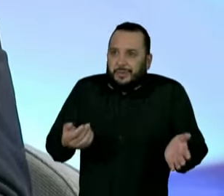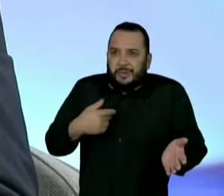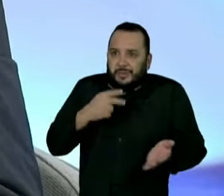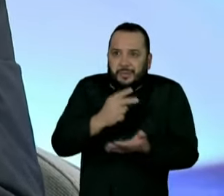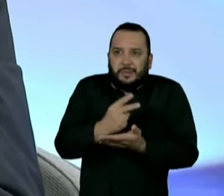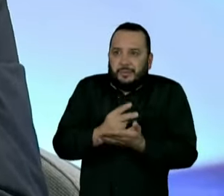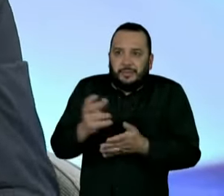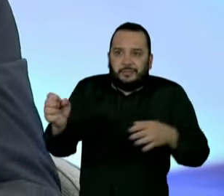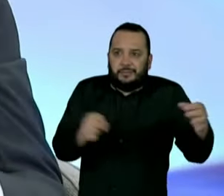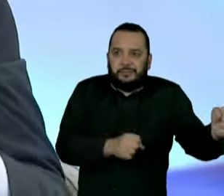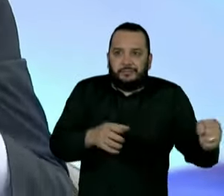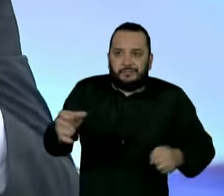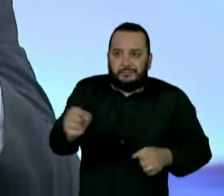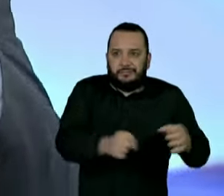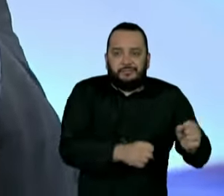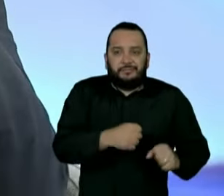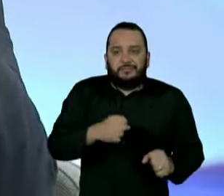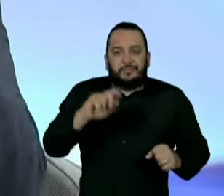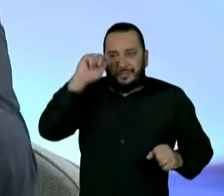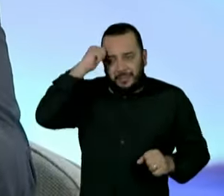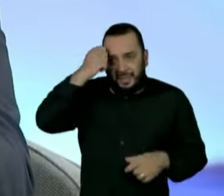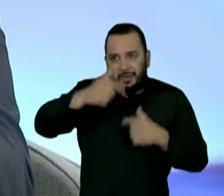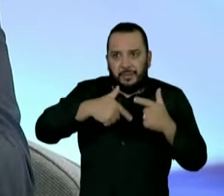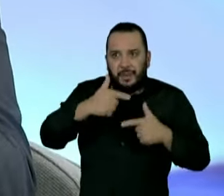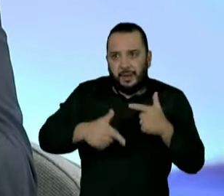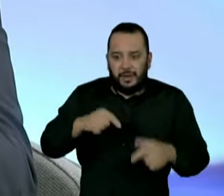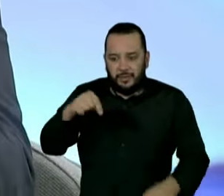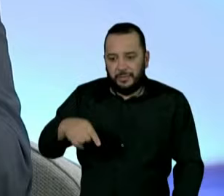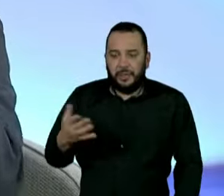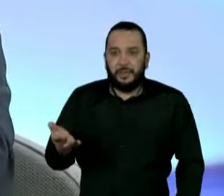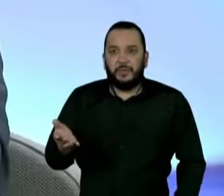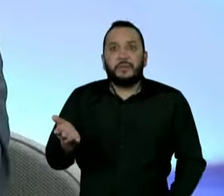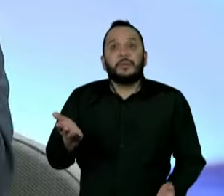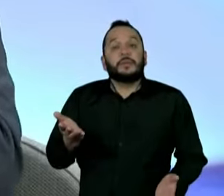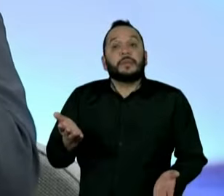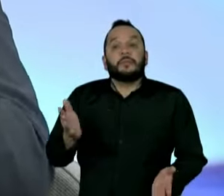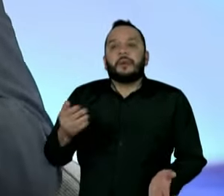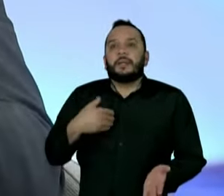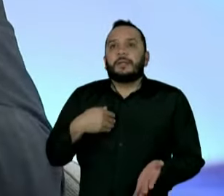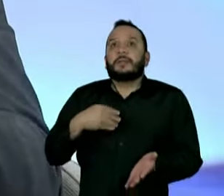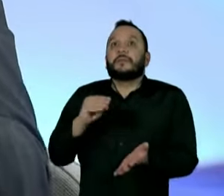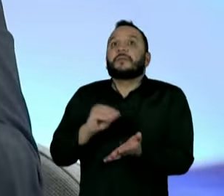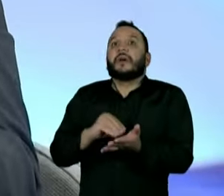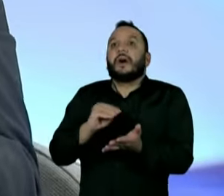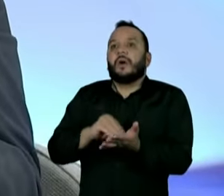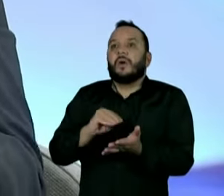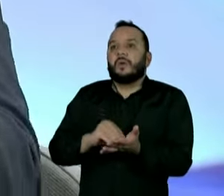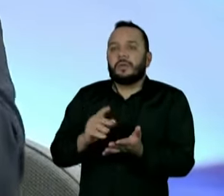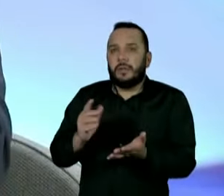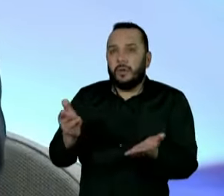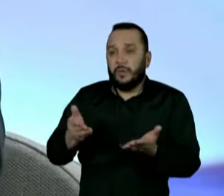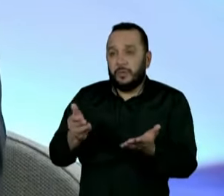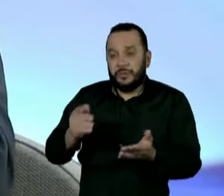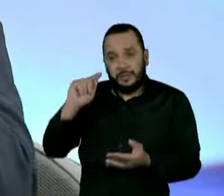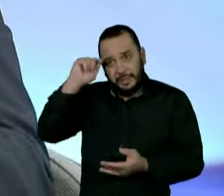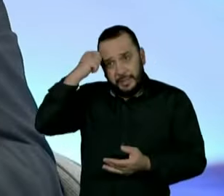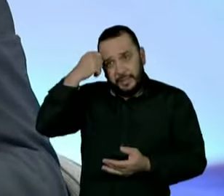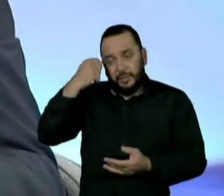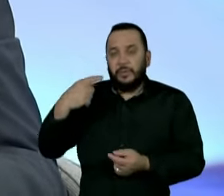E é evidente que não se tem mais negros, porque não teve, nós tivemos anos